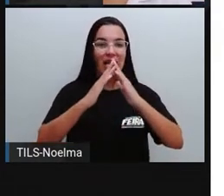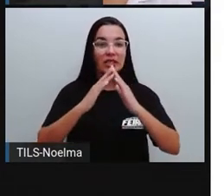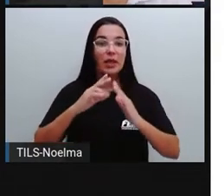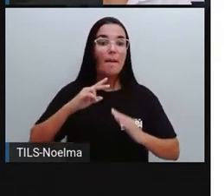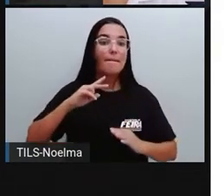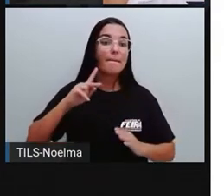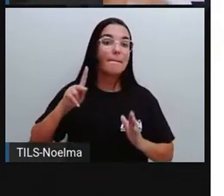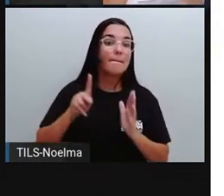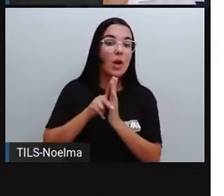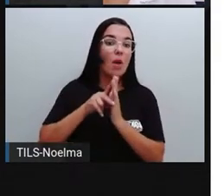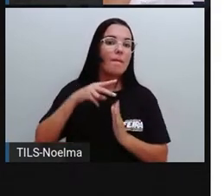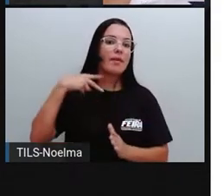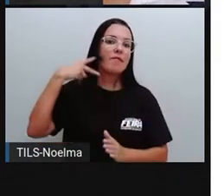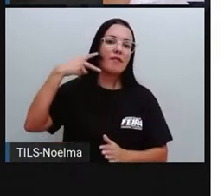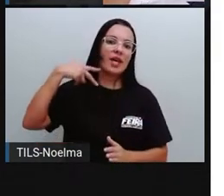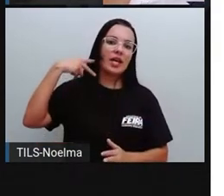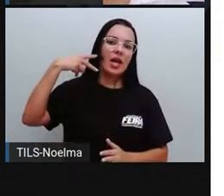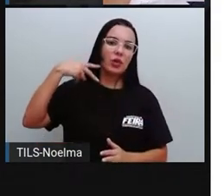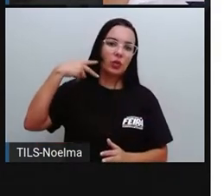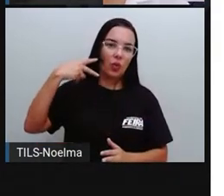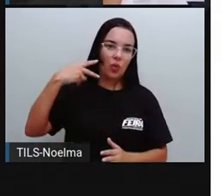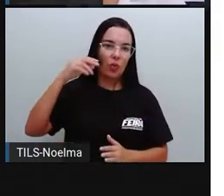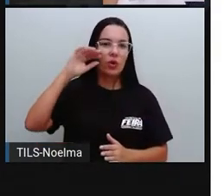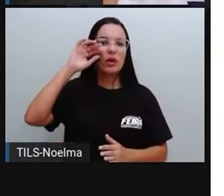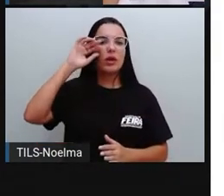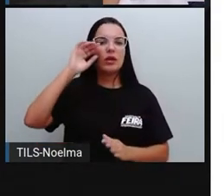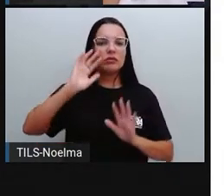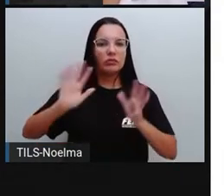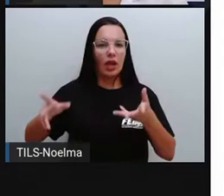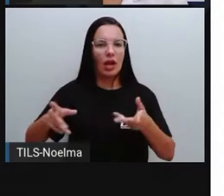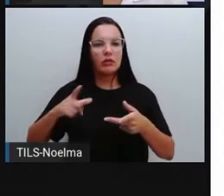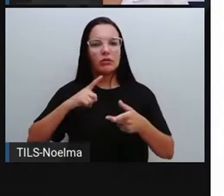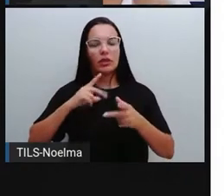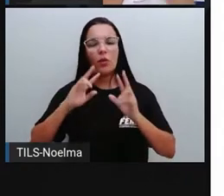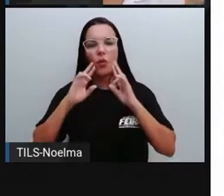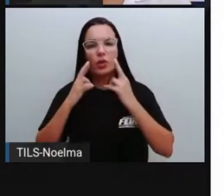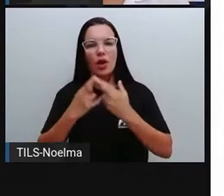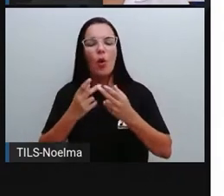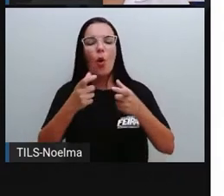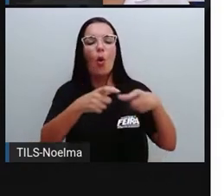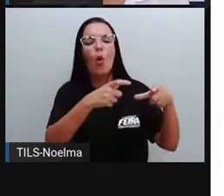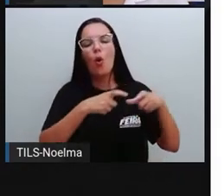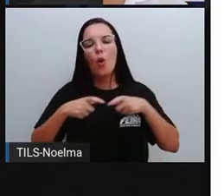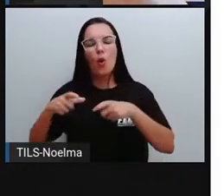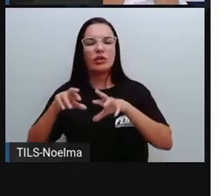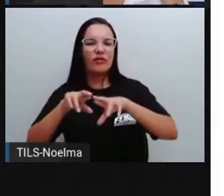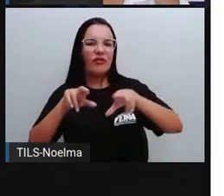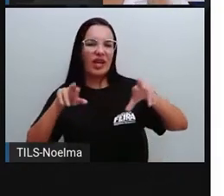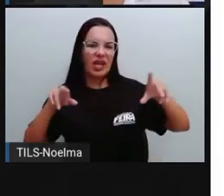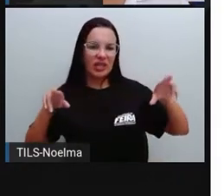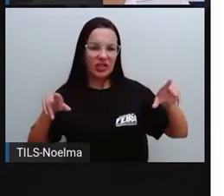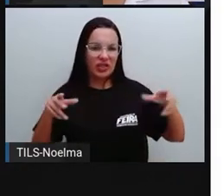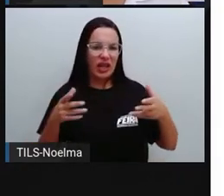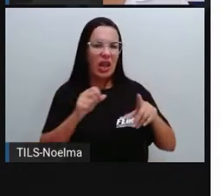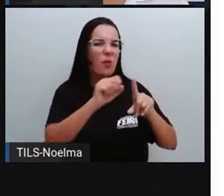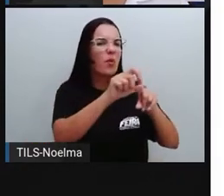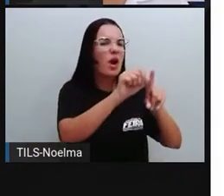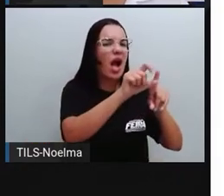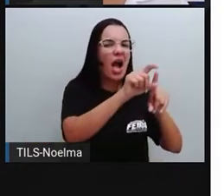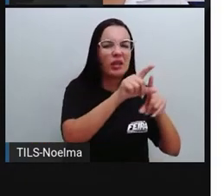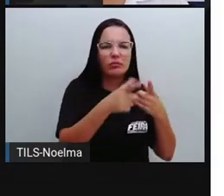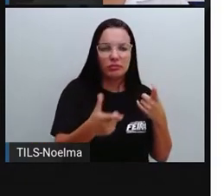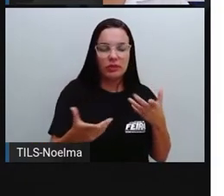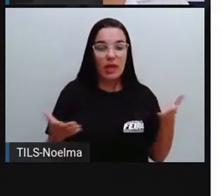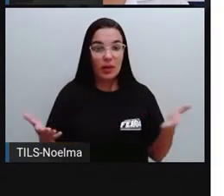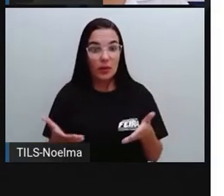Já existiam ali as funções que são exercidas na Câmara, e a partir dos anos 80 que a gente começou ali a ter a sede, né?